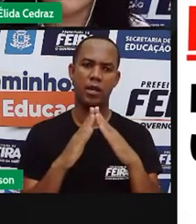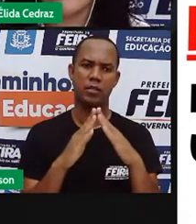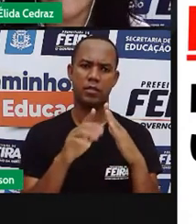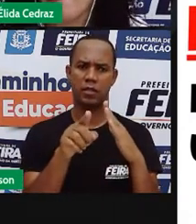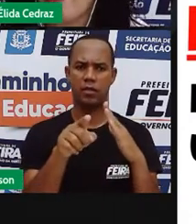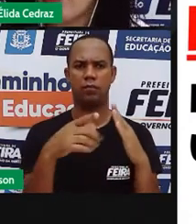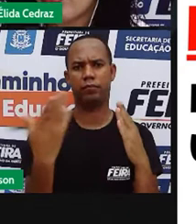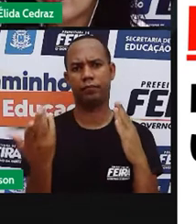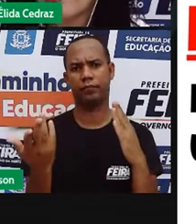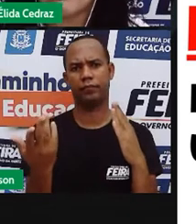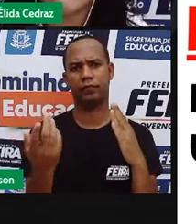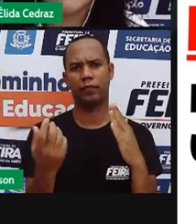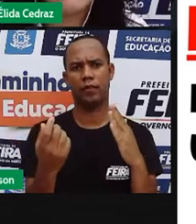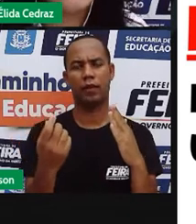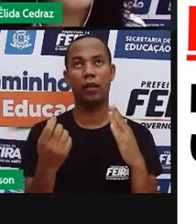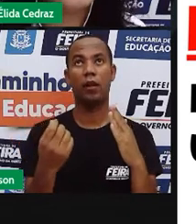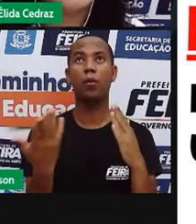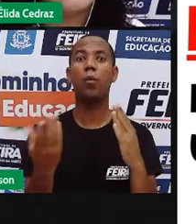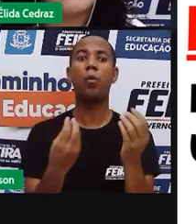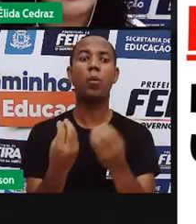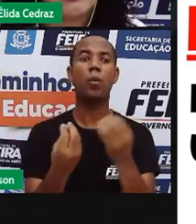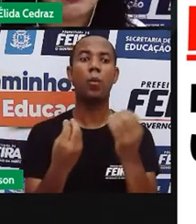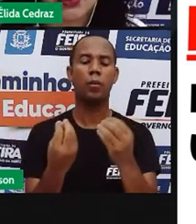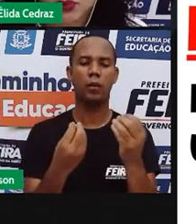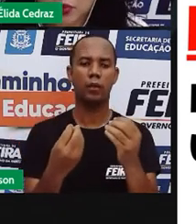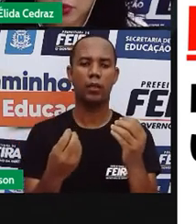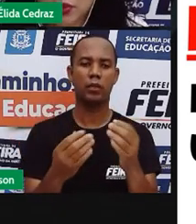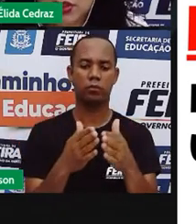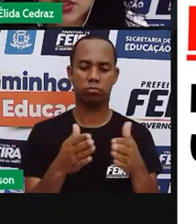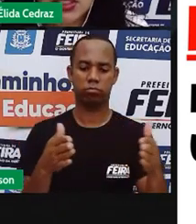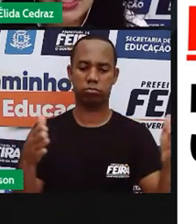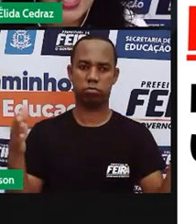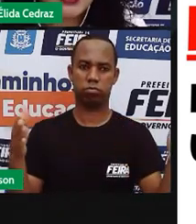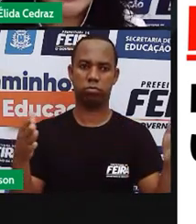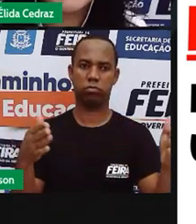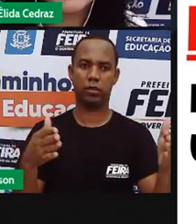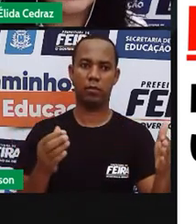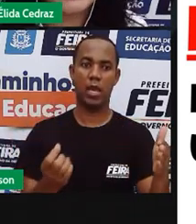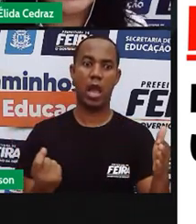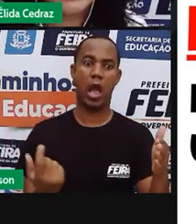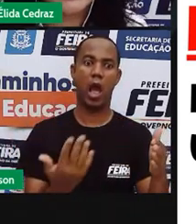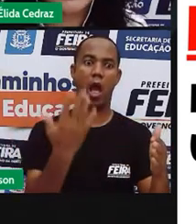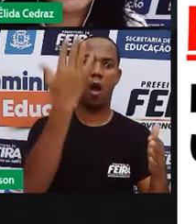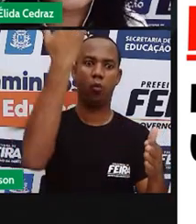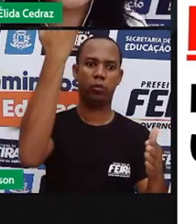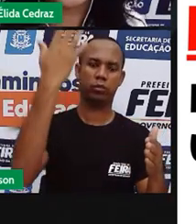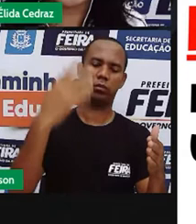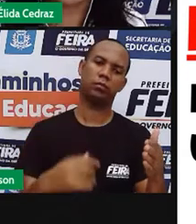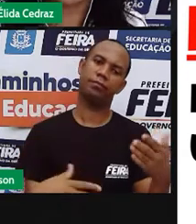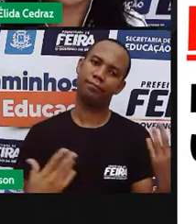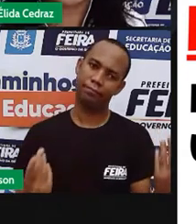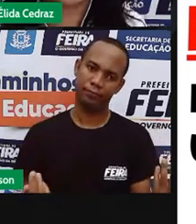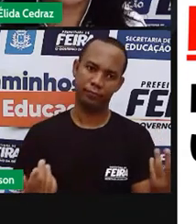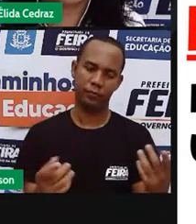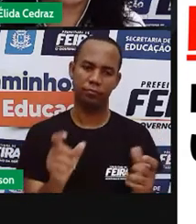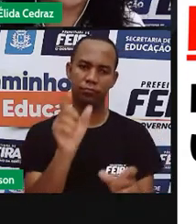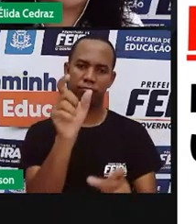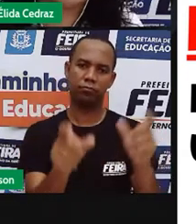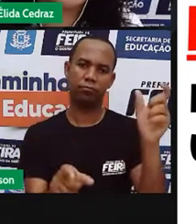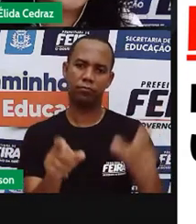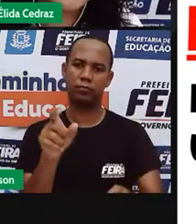tinha alta e amplos. Eram as características de